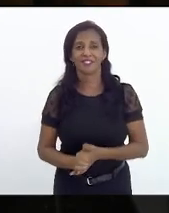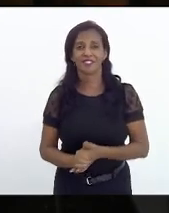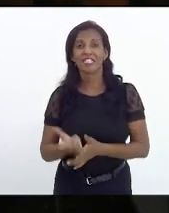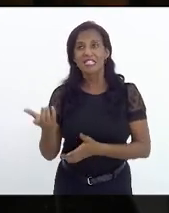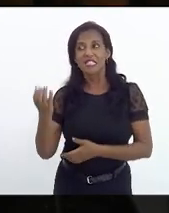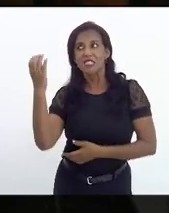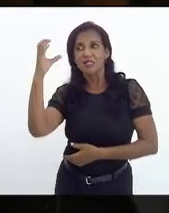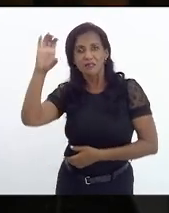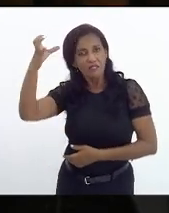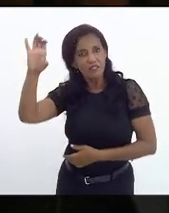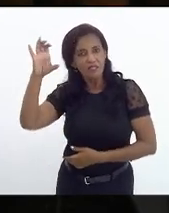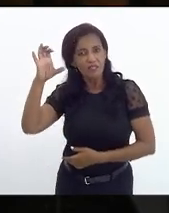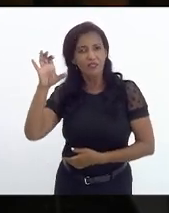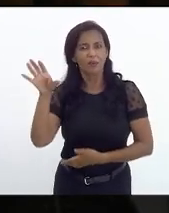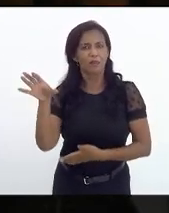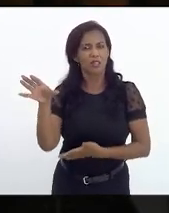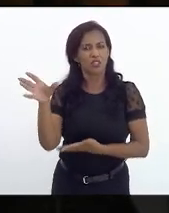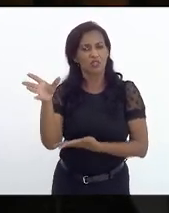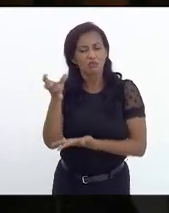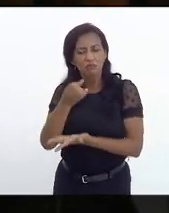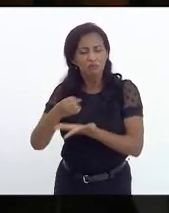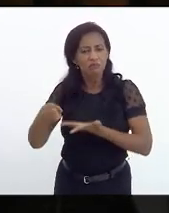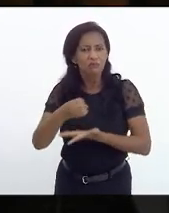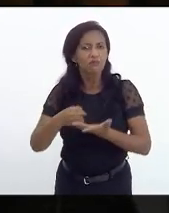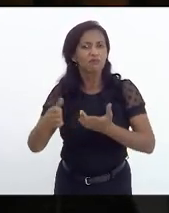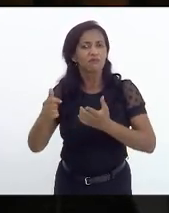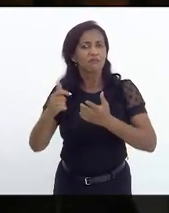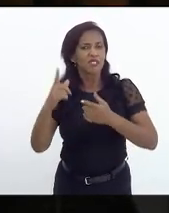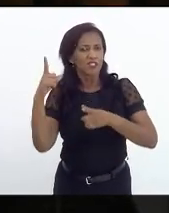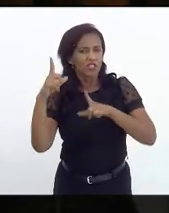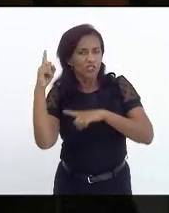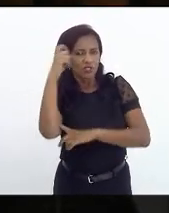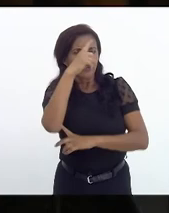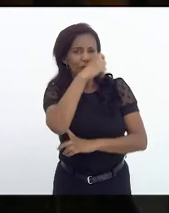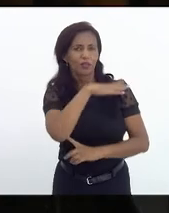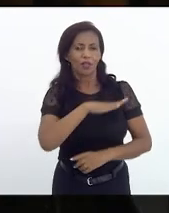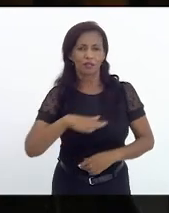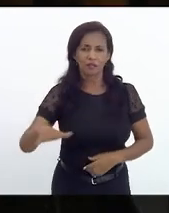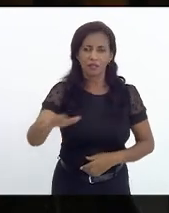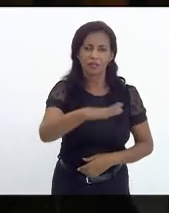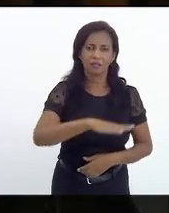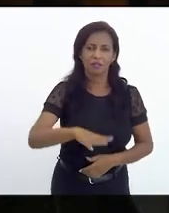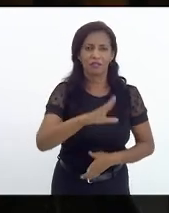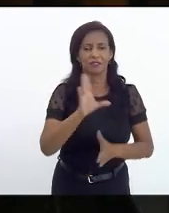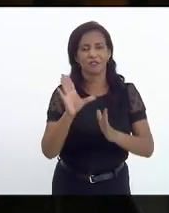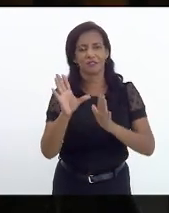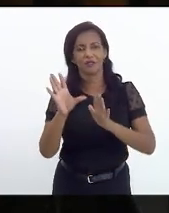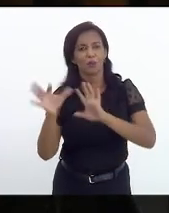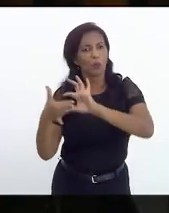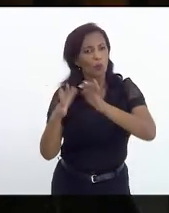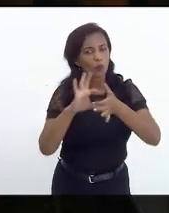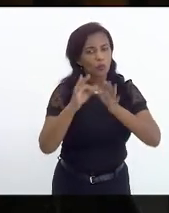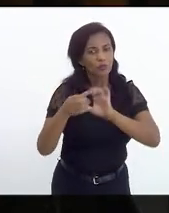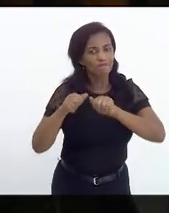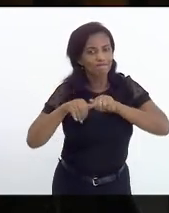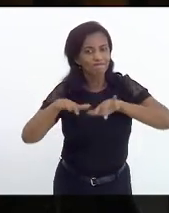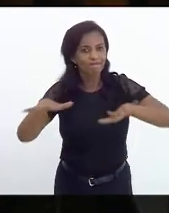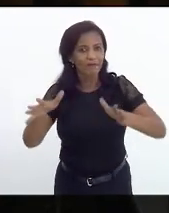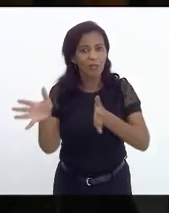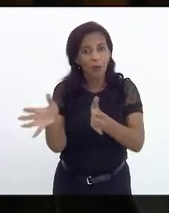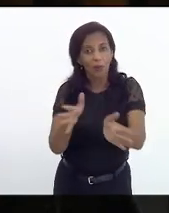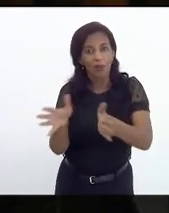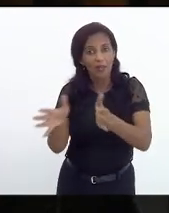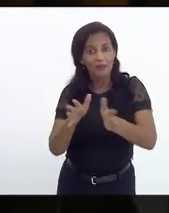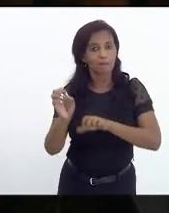cientificamente fundamentado das grandes dificuldades desses territórios no contexto da pandemia foi o acesso à